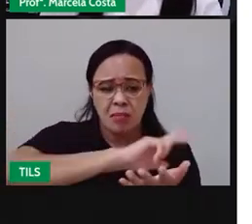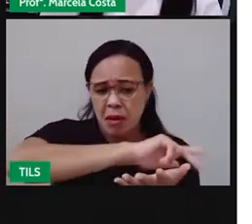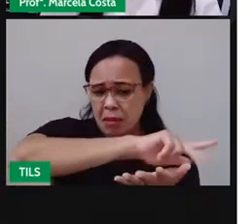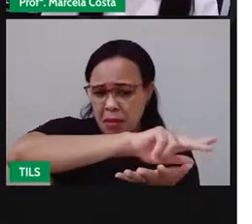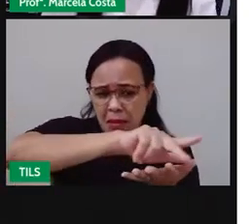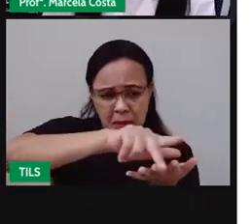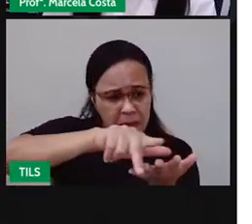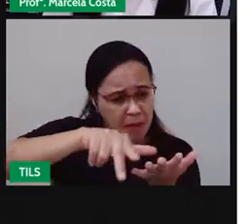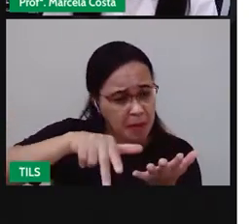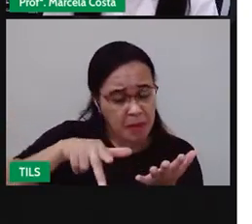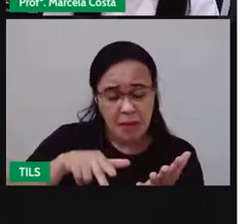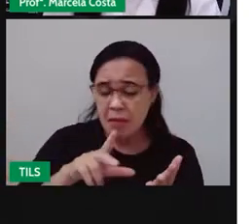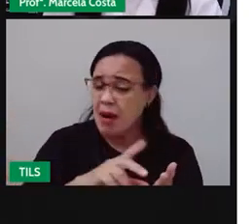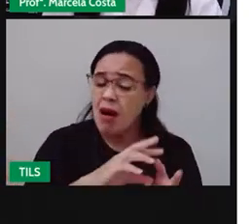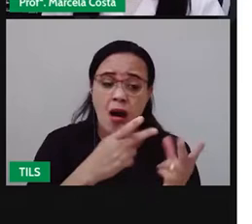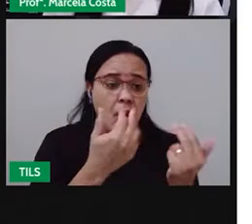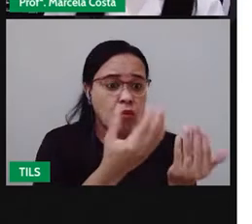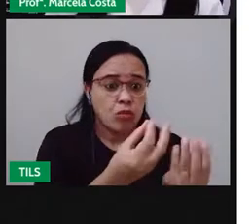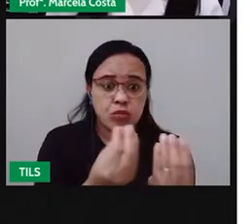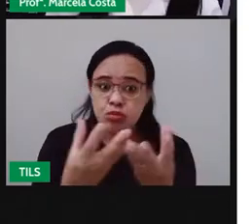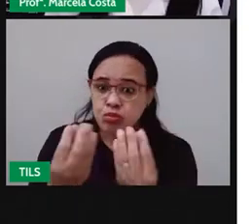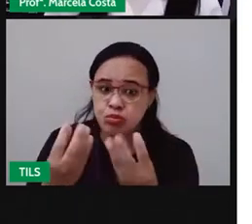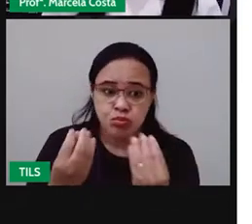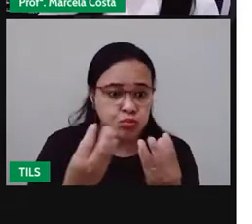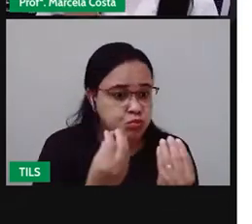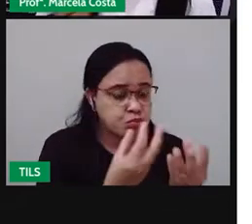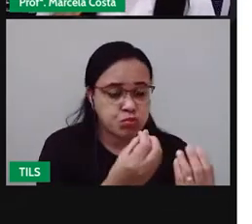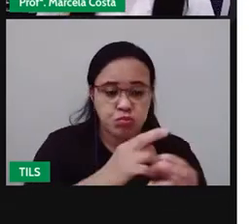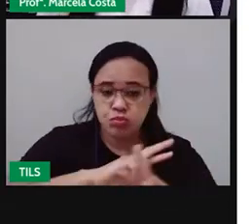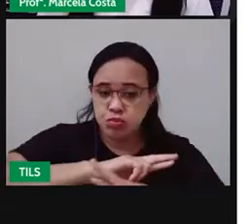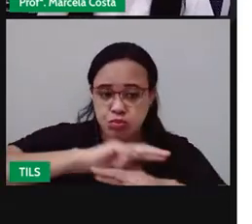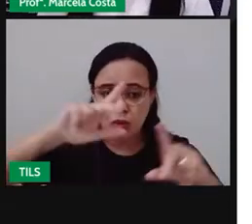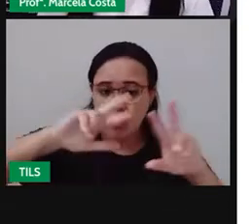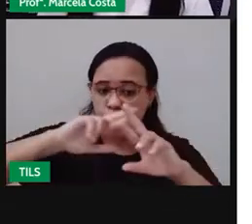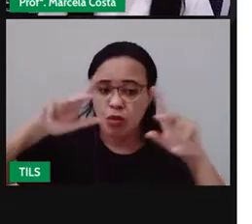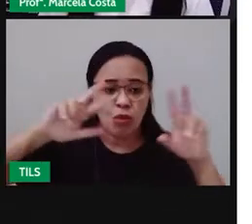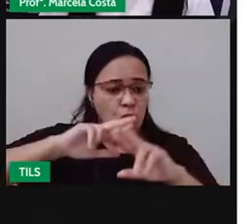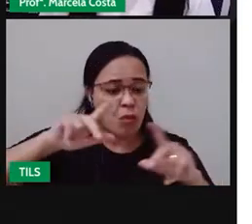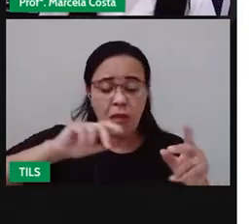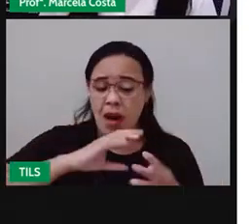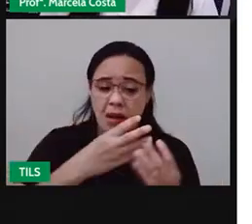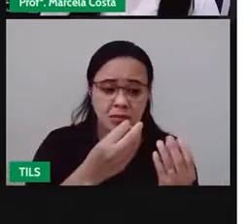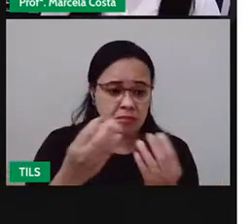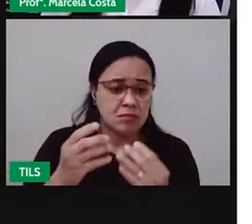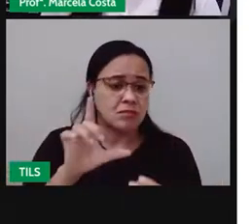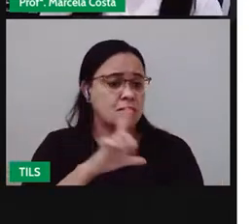vai ter biomas diferentes, né? Como caatinga, mata atlântica,